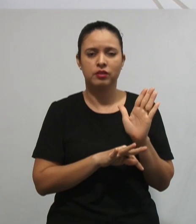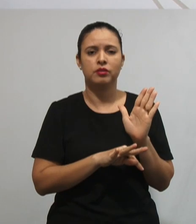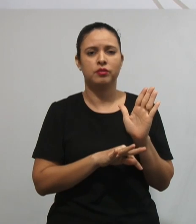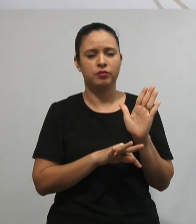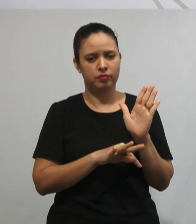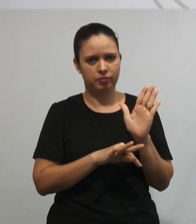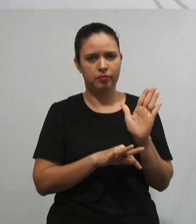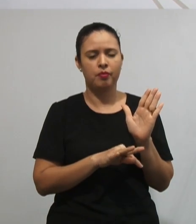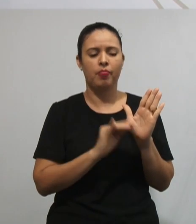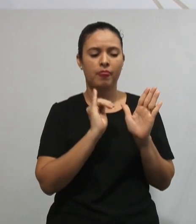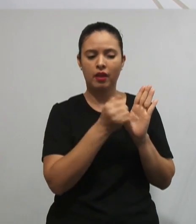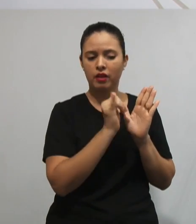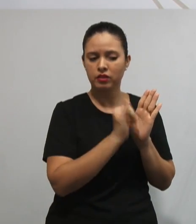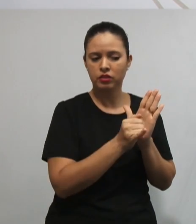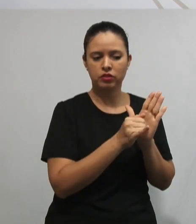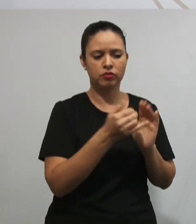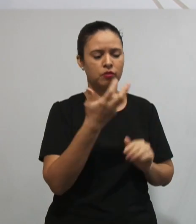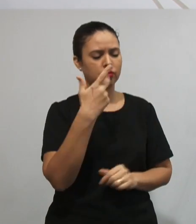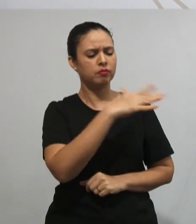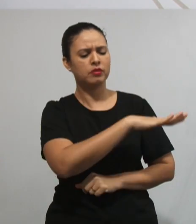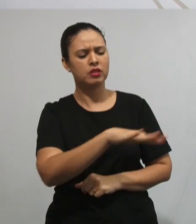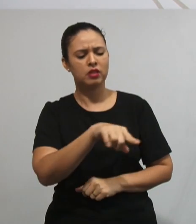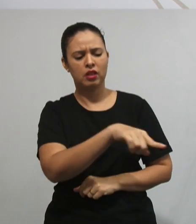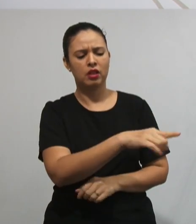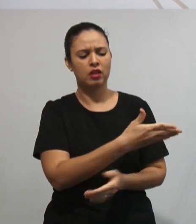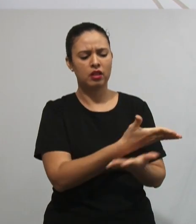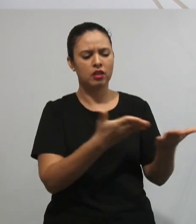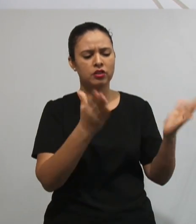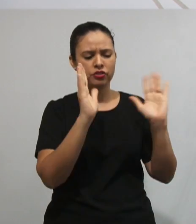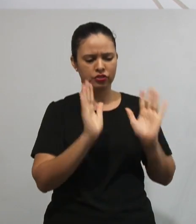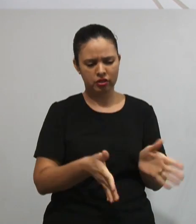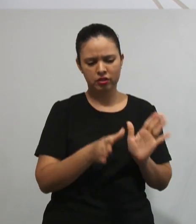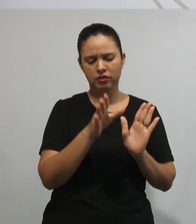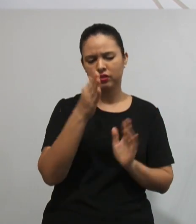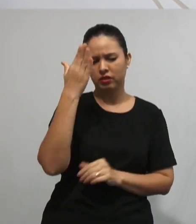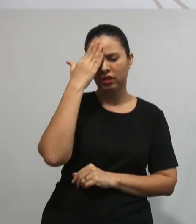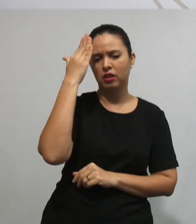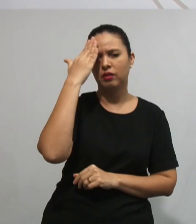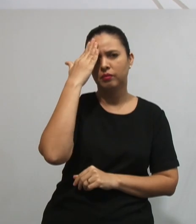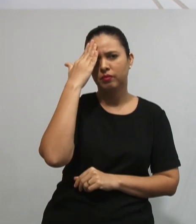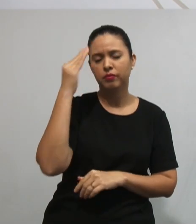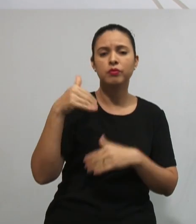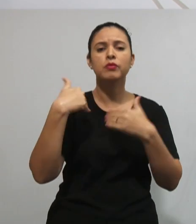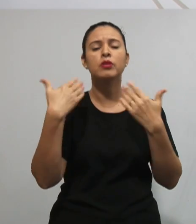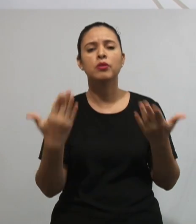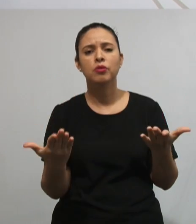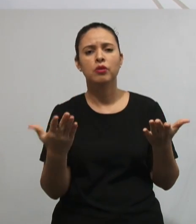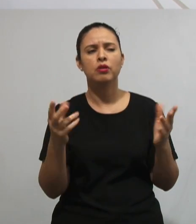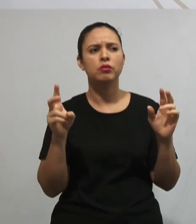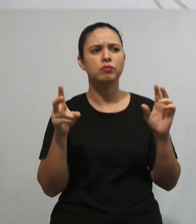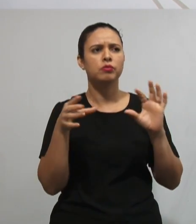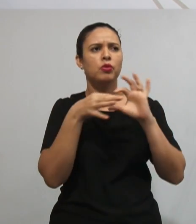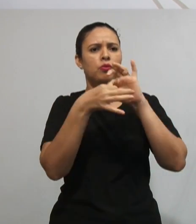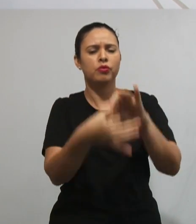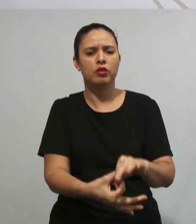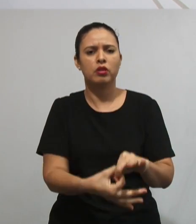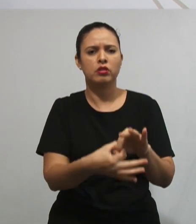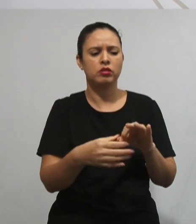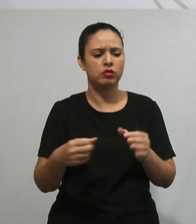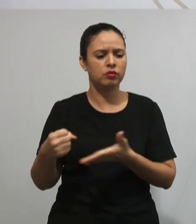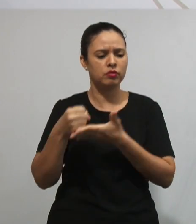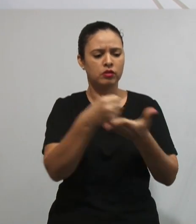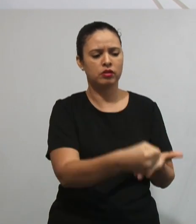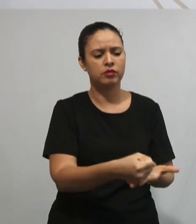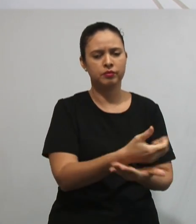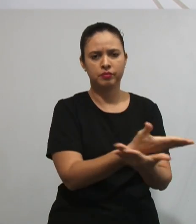exemplo, né? Então, o que meus alunos já sabem sobre escrita de textos narrativos? Ou quais situações eu poderia proporcionar